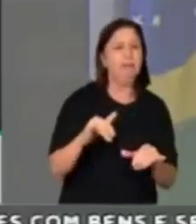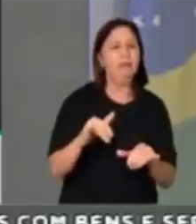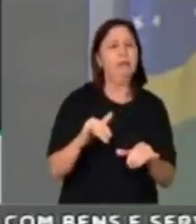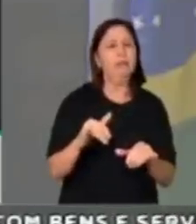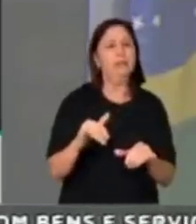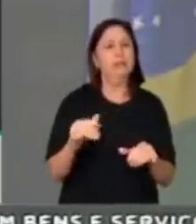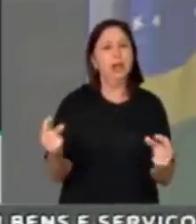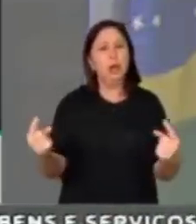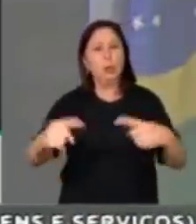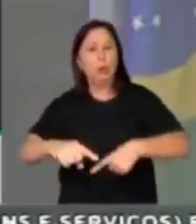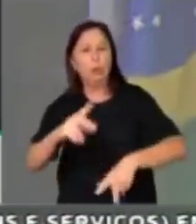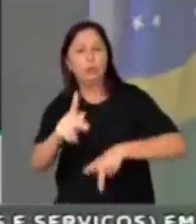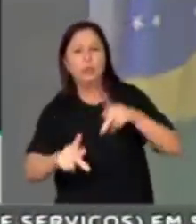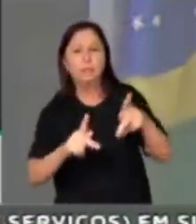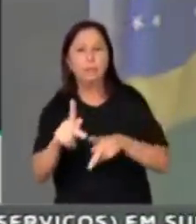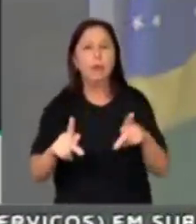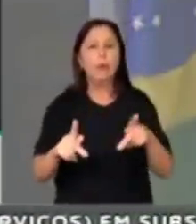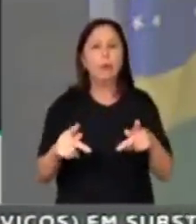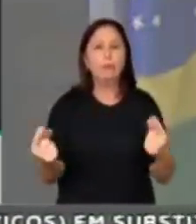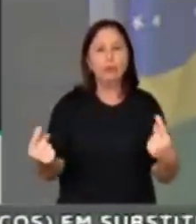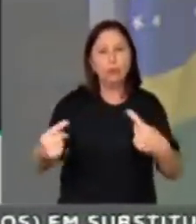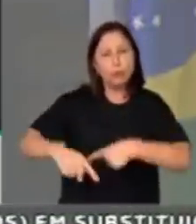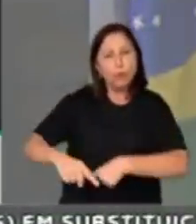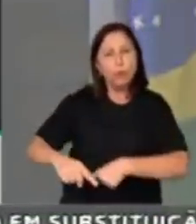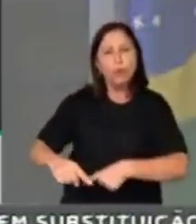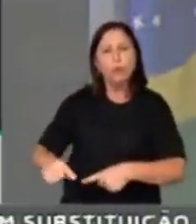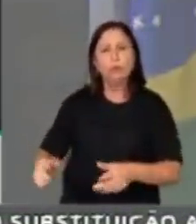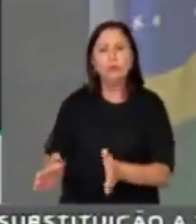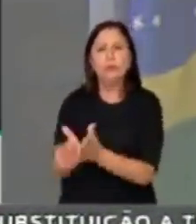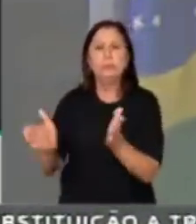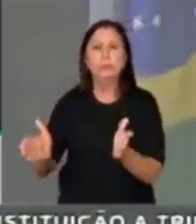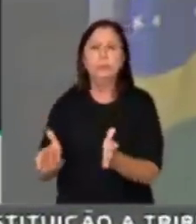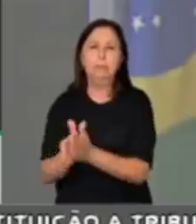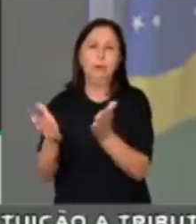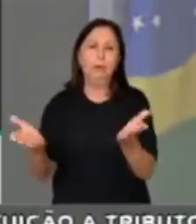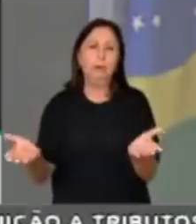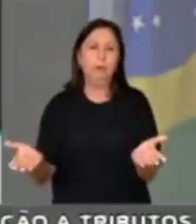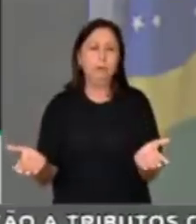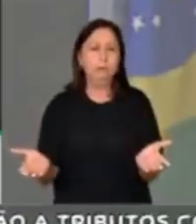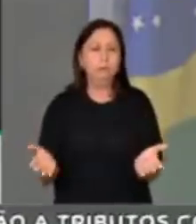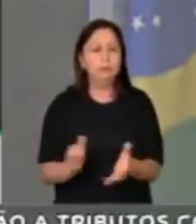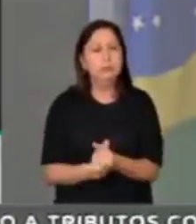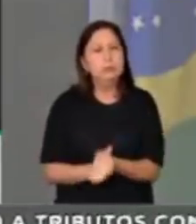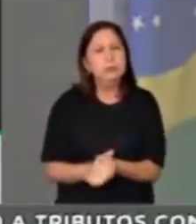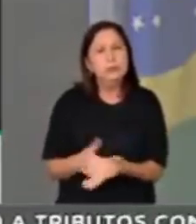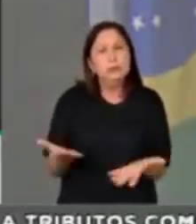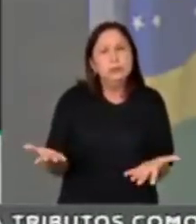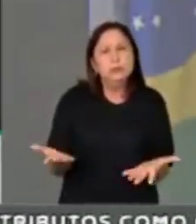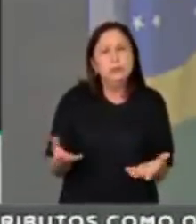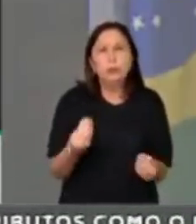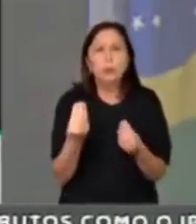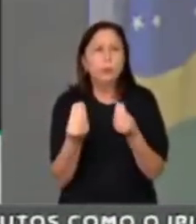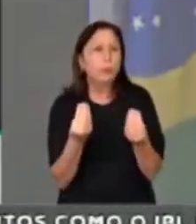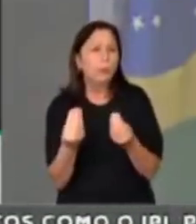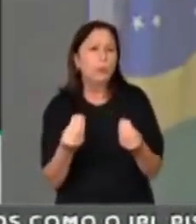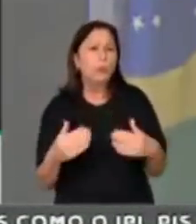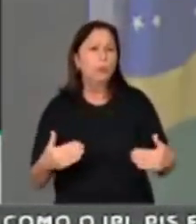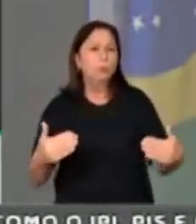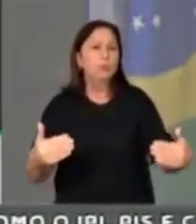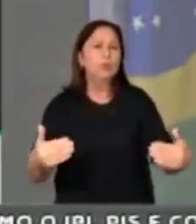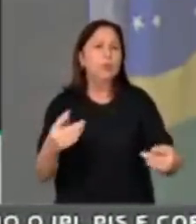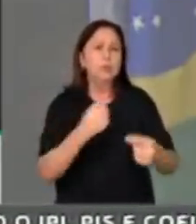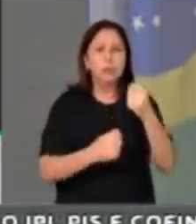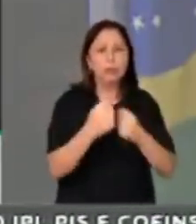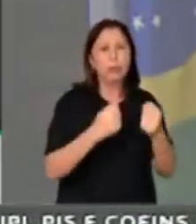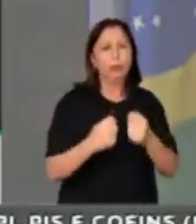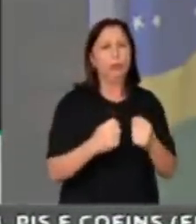antipovo, uma mentalidade como se parte do governo Bolsonaro, especialmente a parte econômica liderada pelo ministro Paulo Guedes, fosse